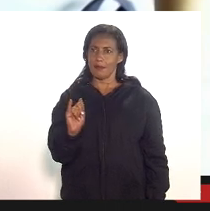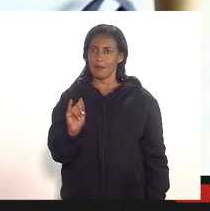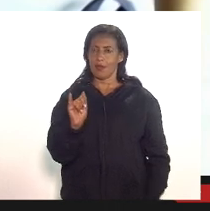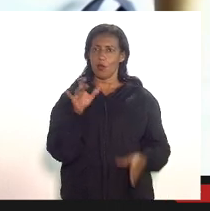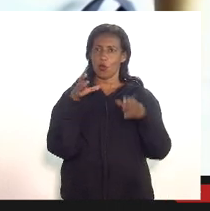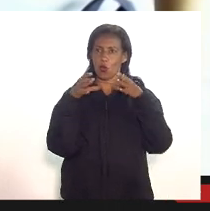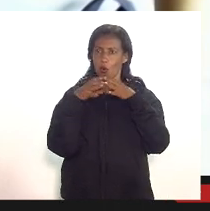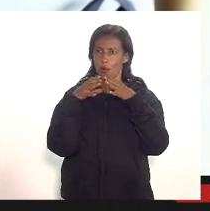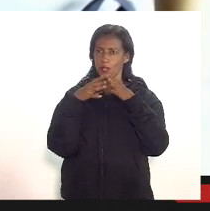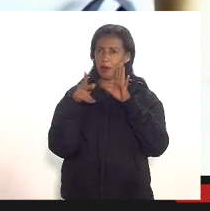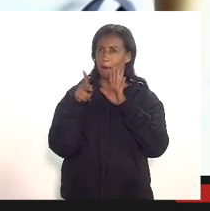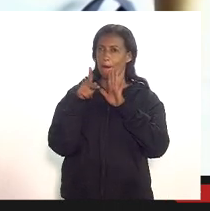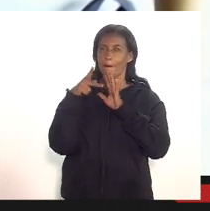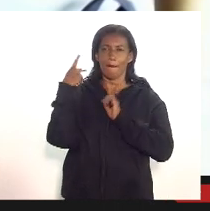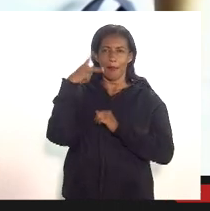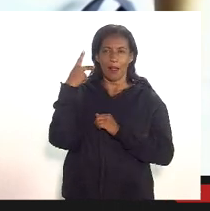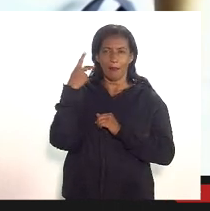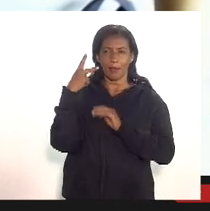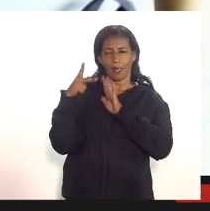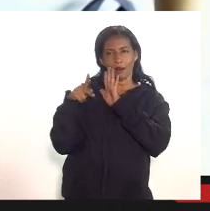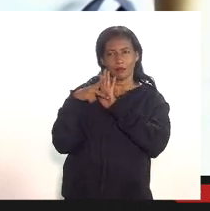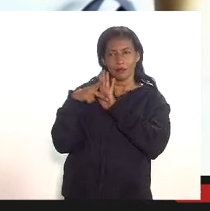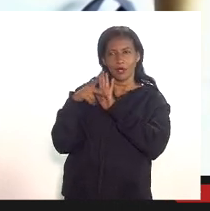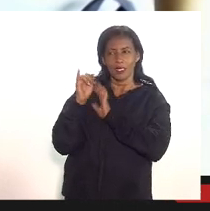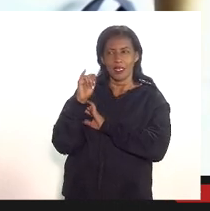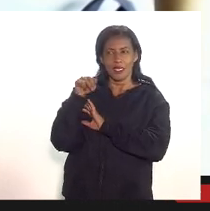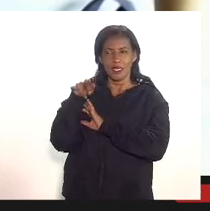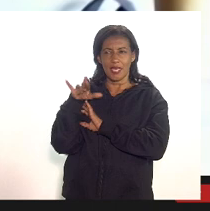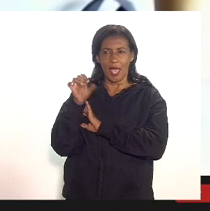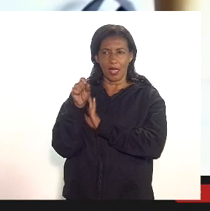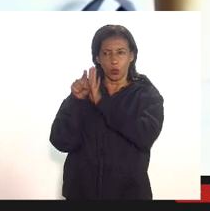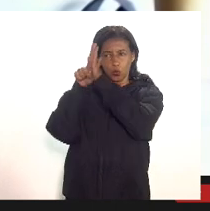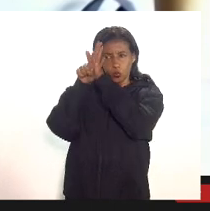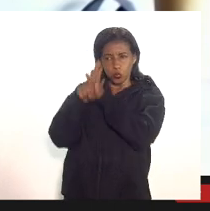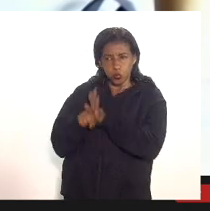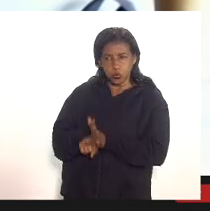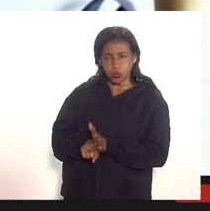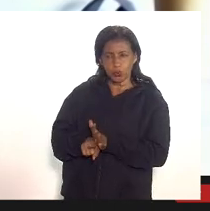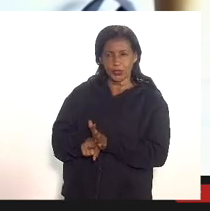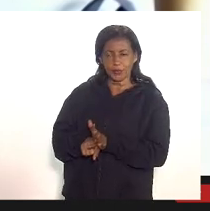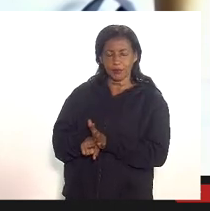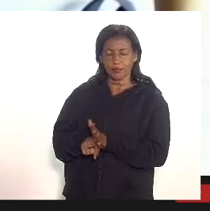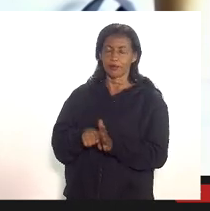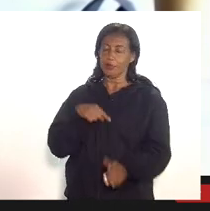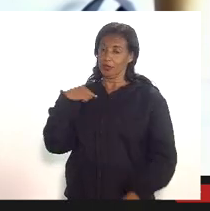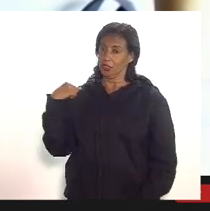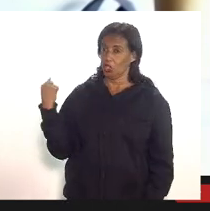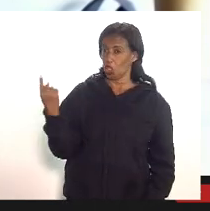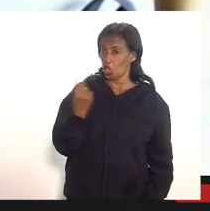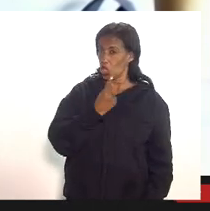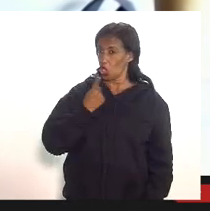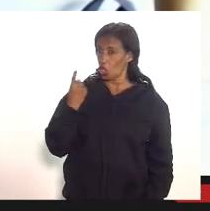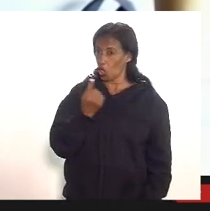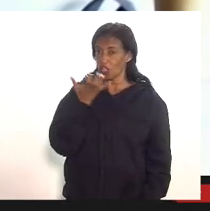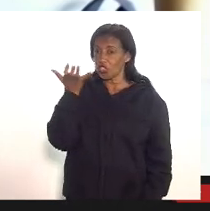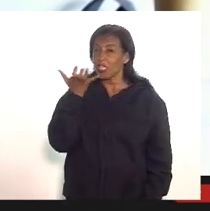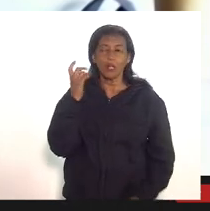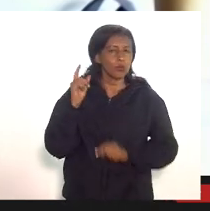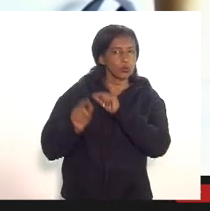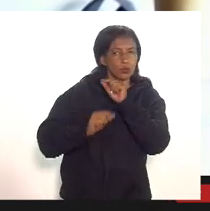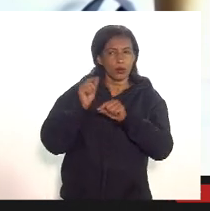parlamentar de inquérito o que nós queremos um investigando